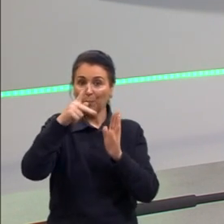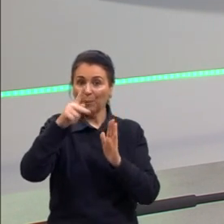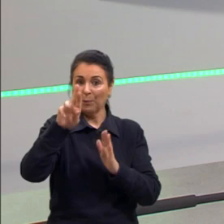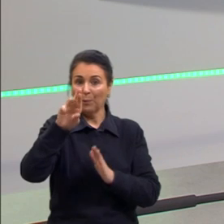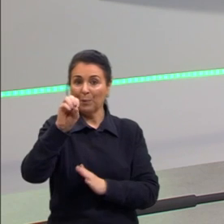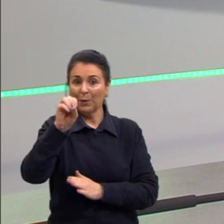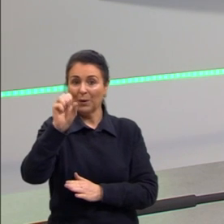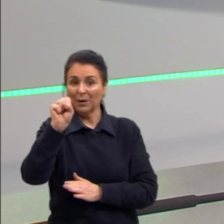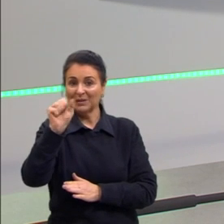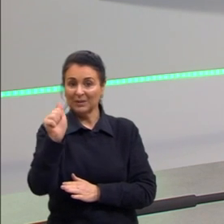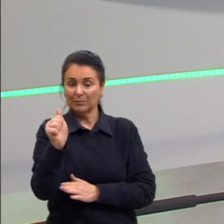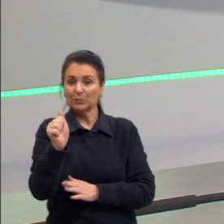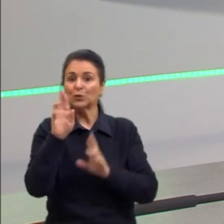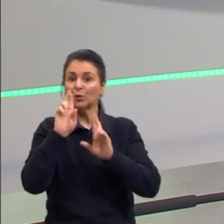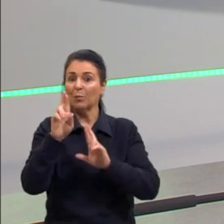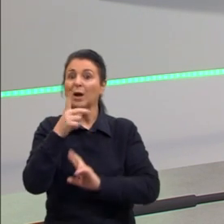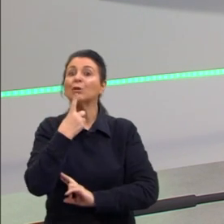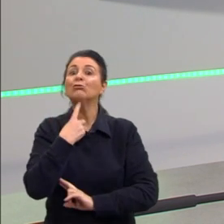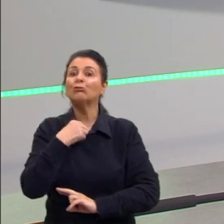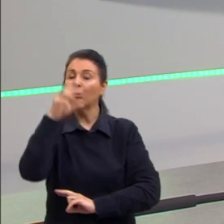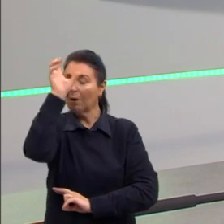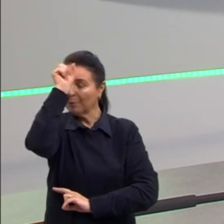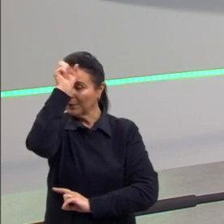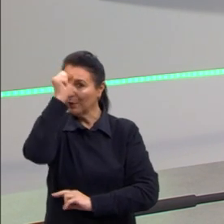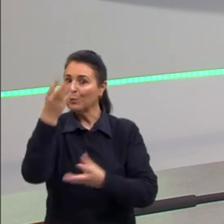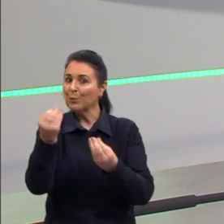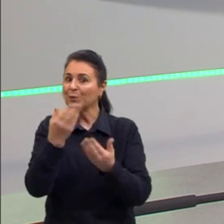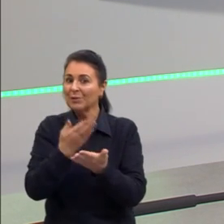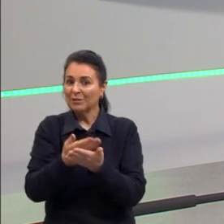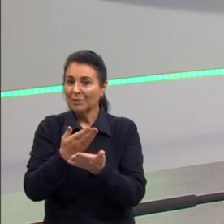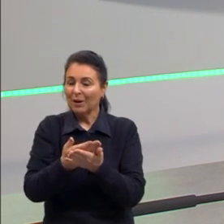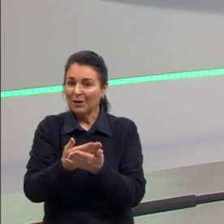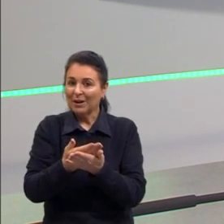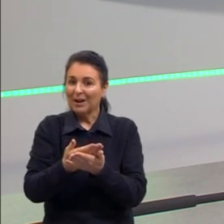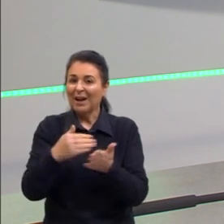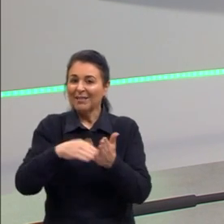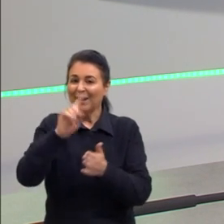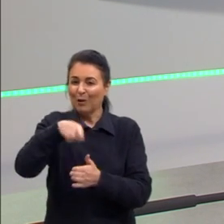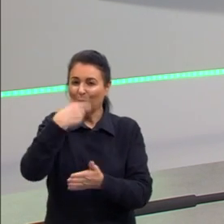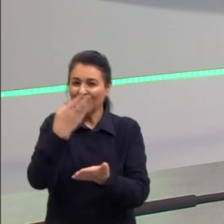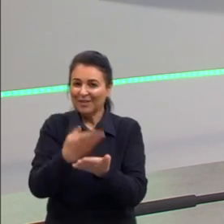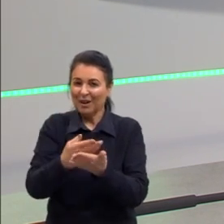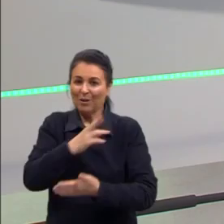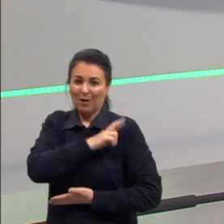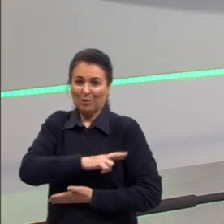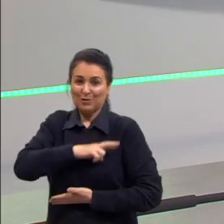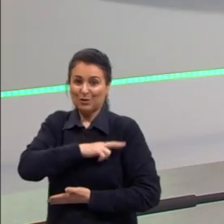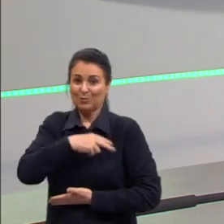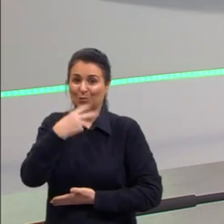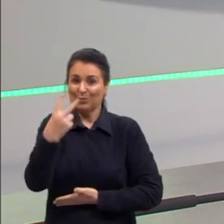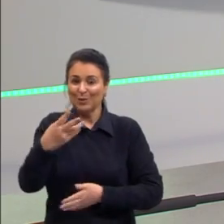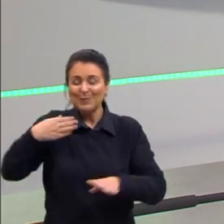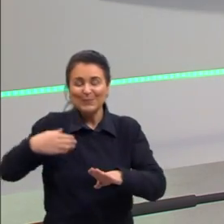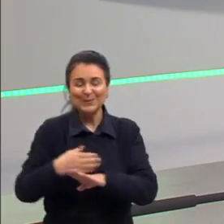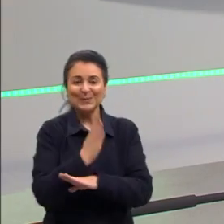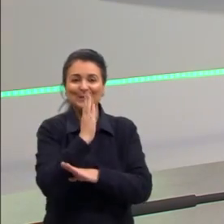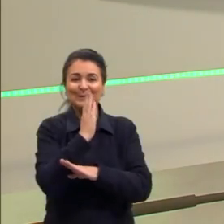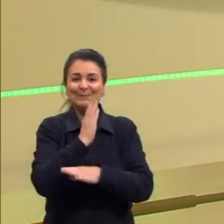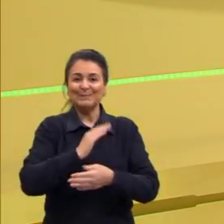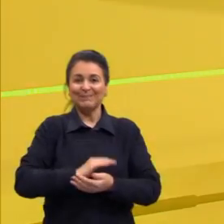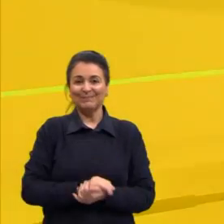tenham gostado e aprendido bastante nessa aula. Certo? Então, até a próxima aula Romantismo 2. Partiu passar.